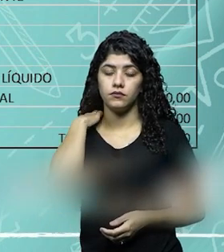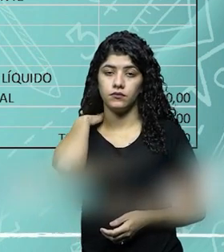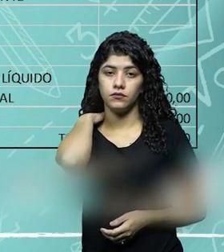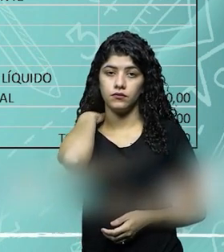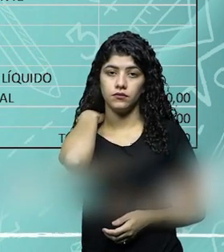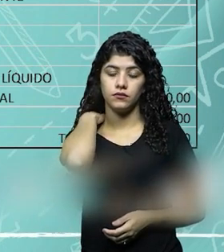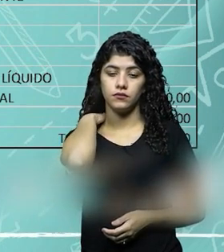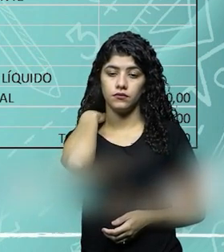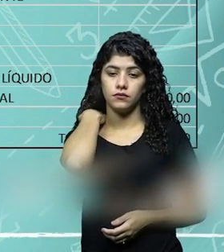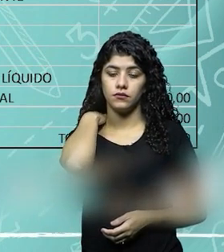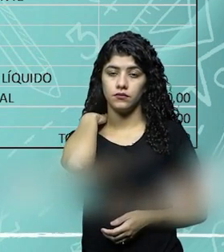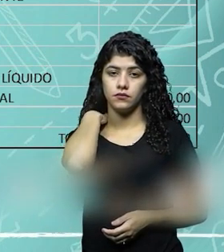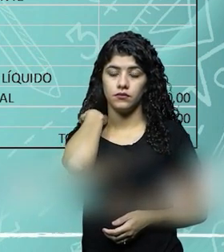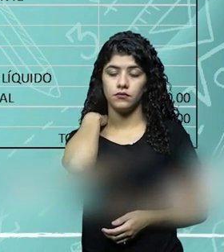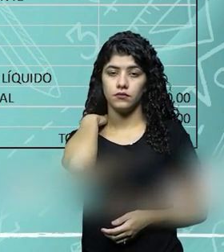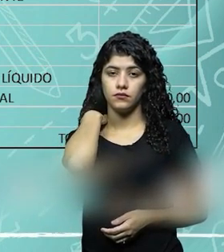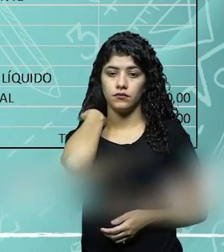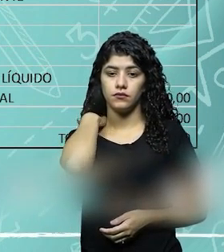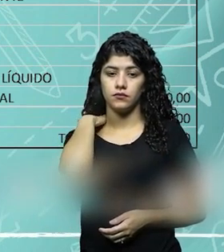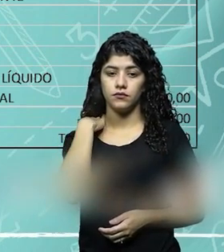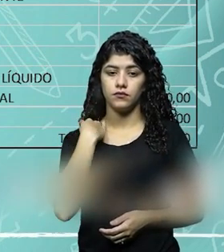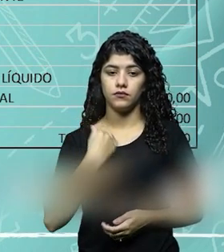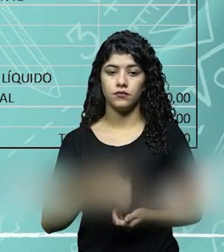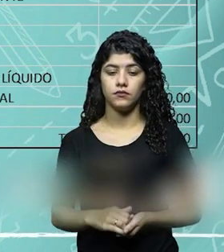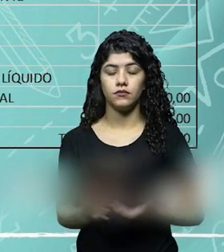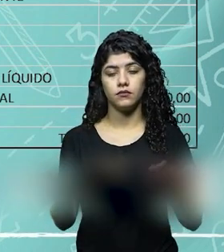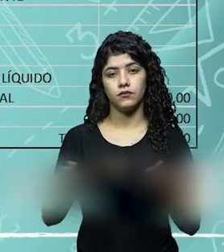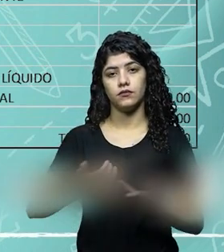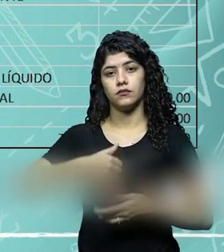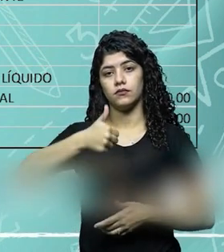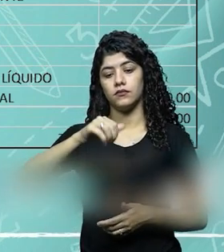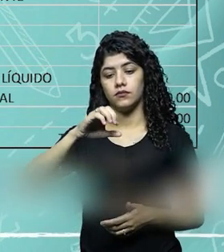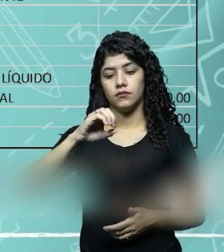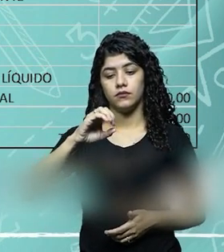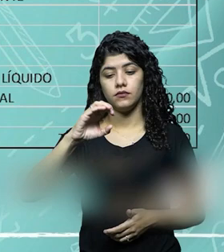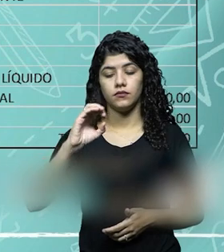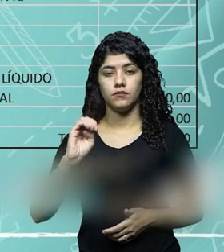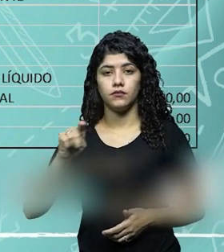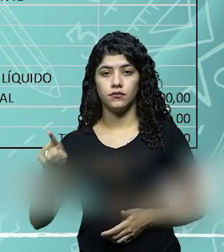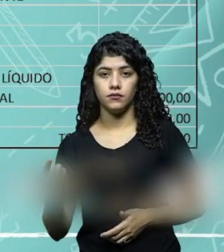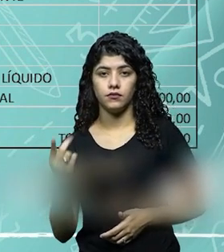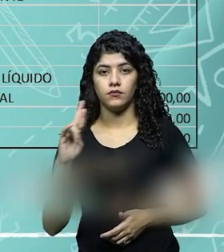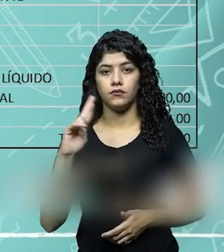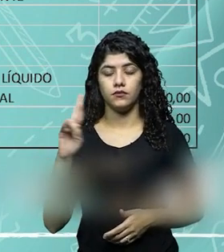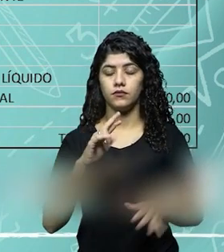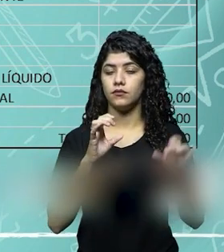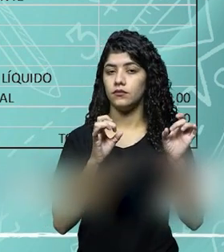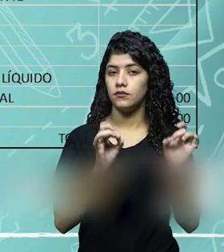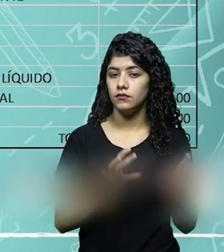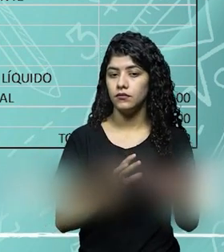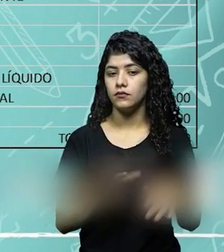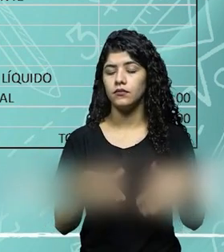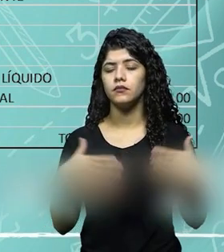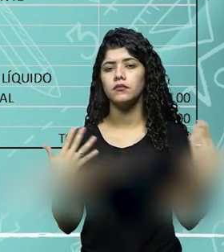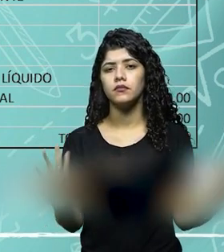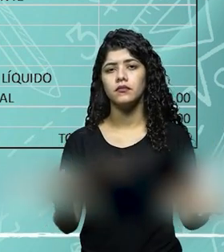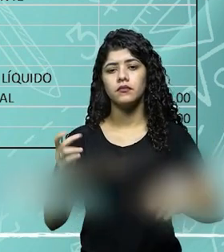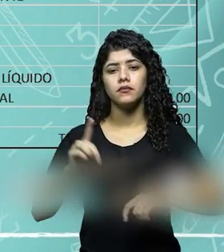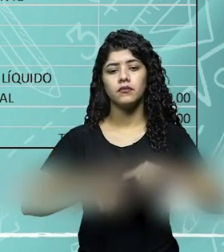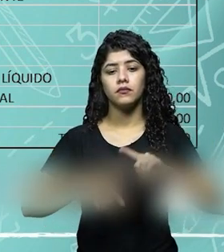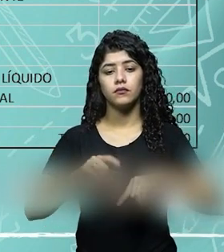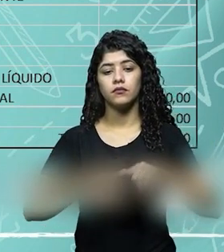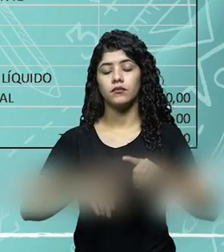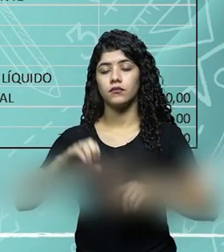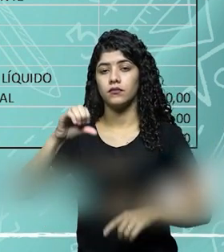receitas operacionais, 190 mil, que foi a venda que aconteceu de todo o estoque, qual foi o